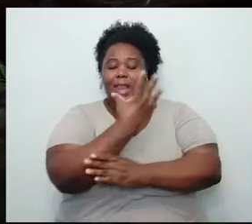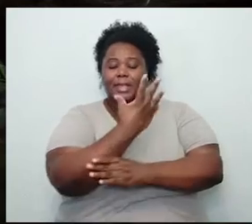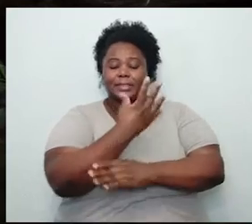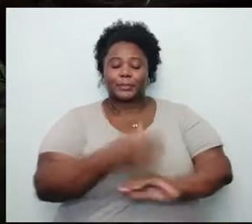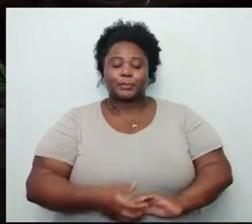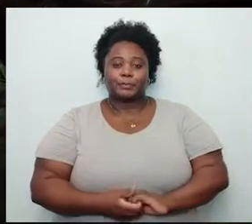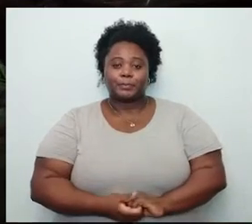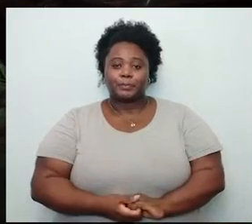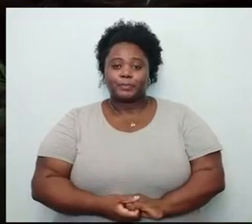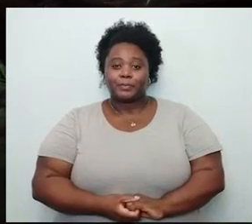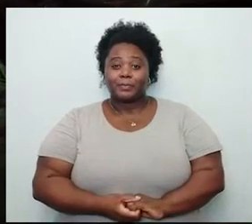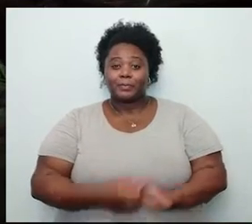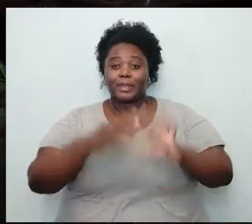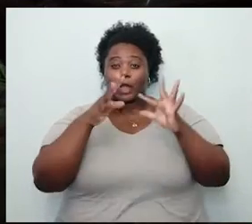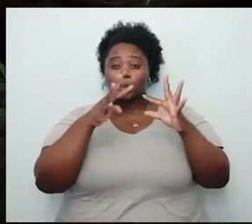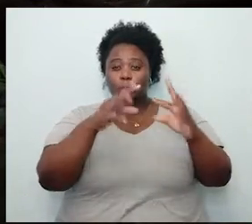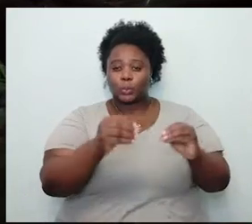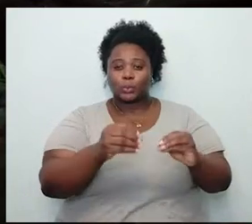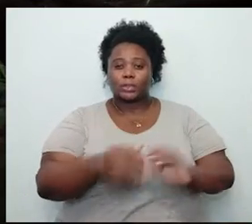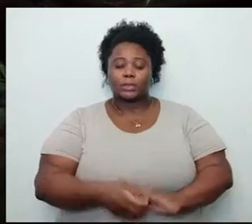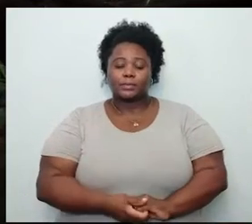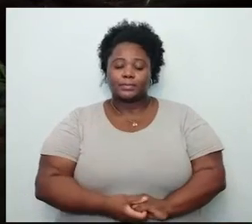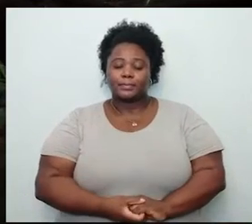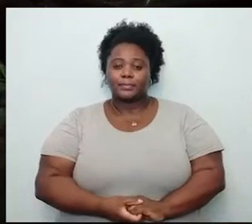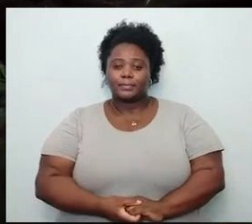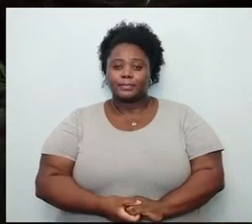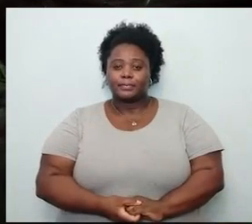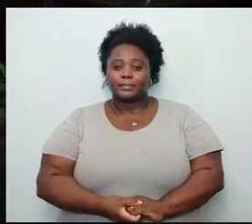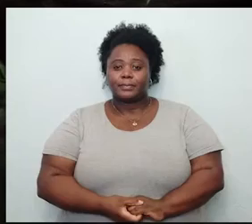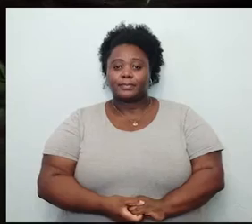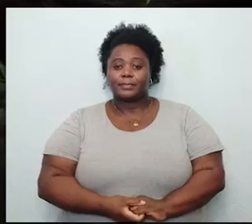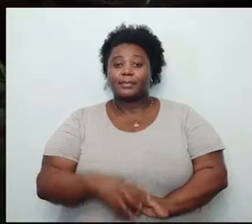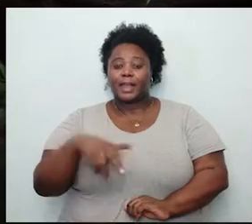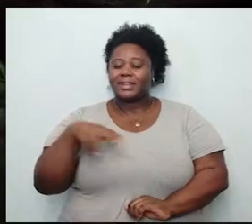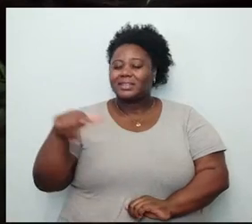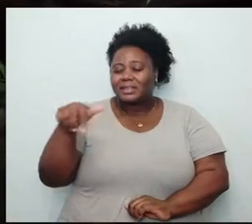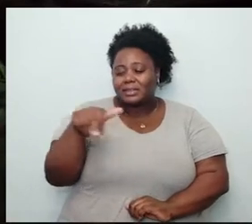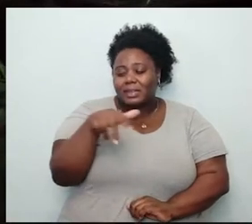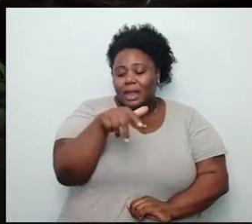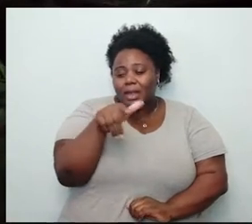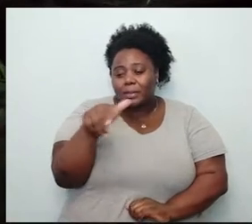São todas elas caminhantes,